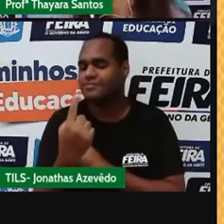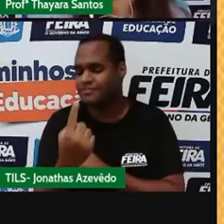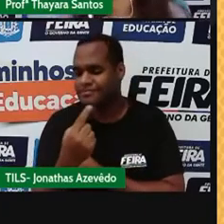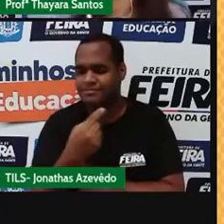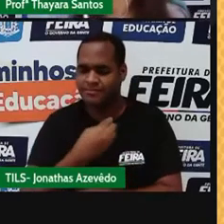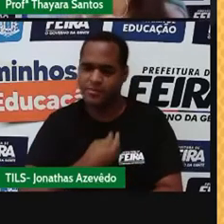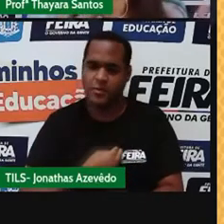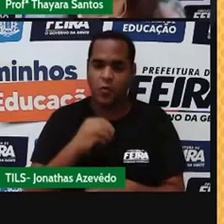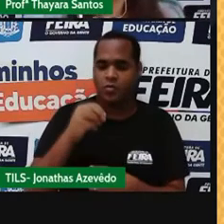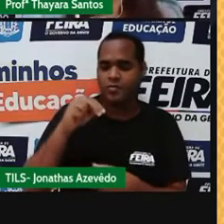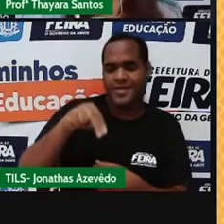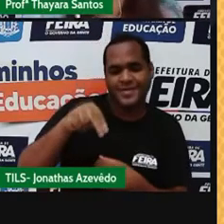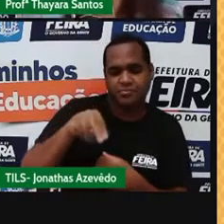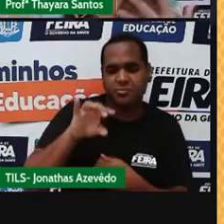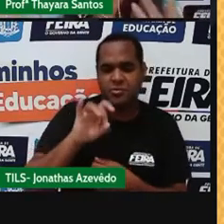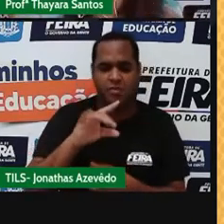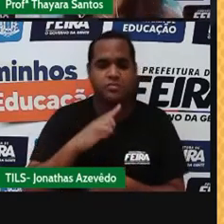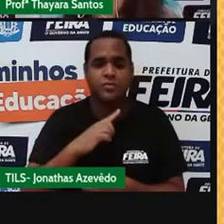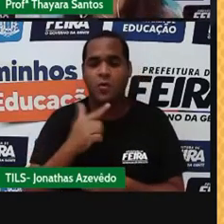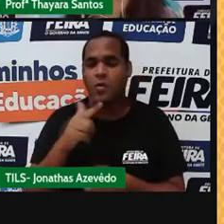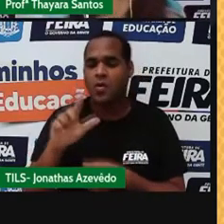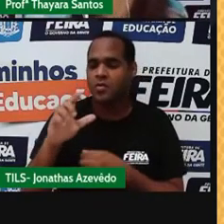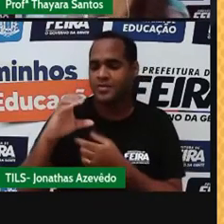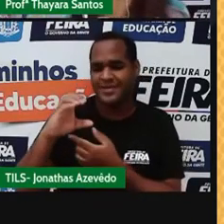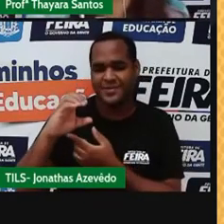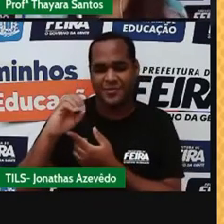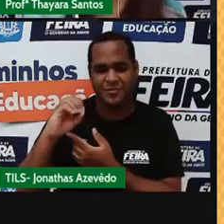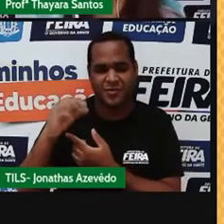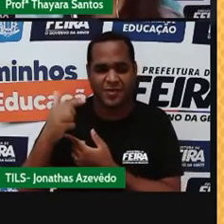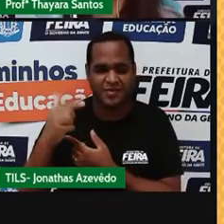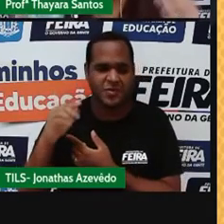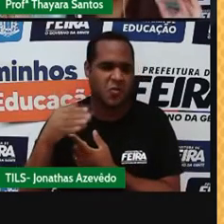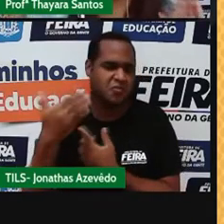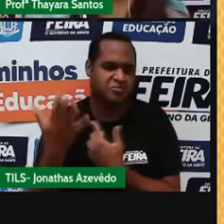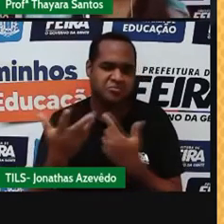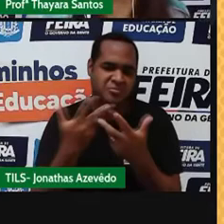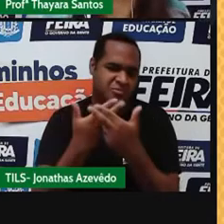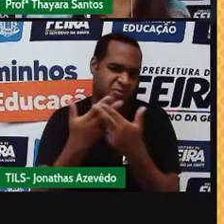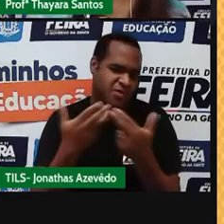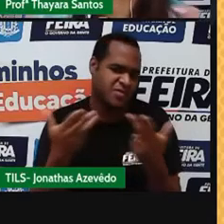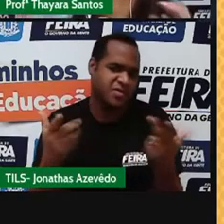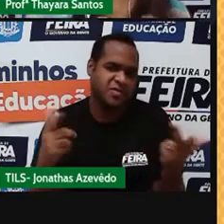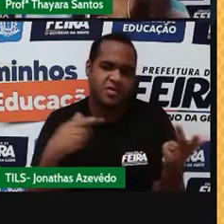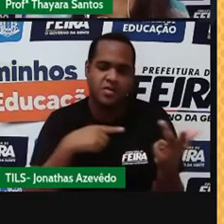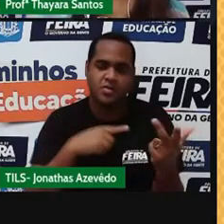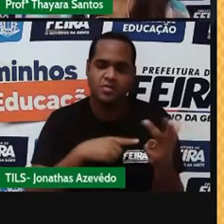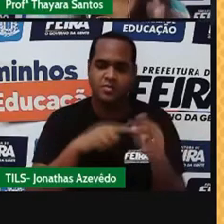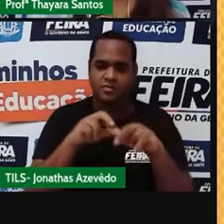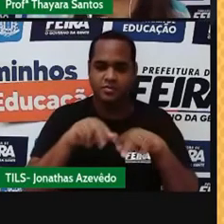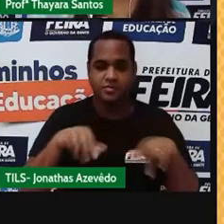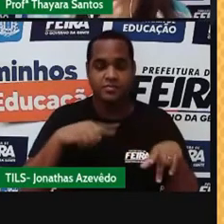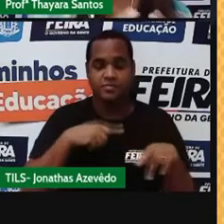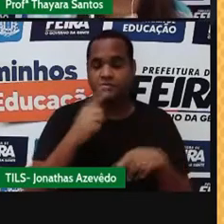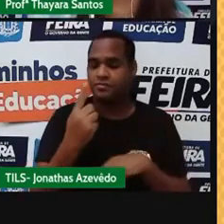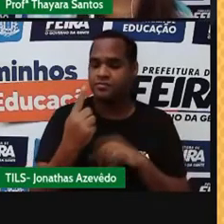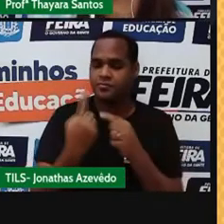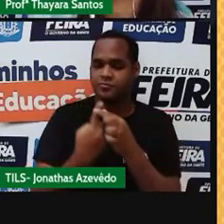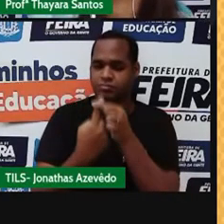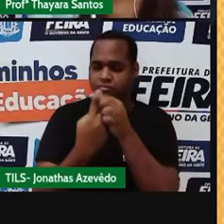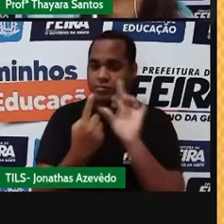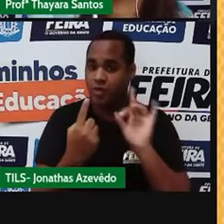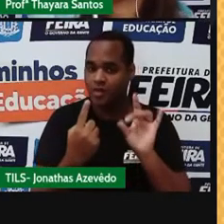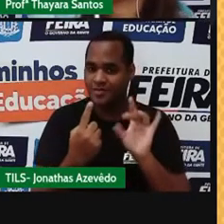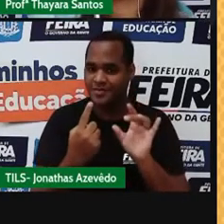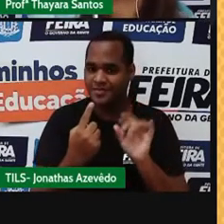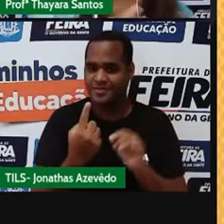Ou só nitrogênio, ou só carbono, ou só oxigênio, ou só hidrogênio. Então, quando eu tenho uma substância somente um